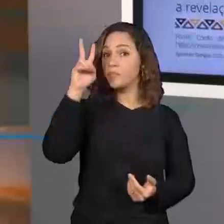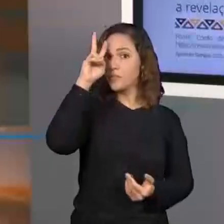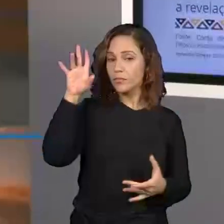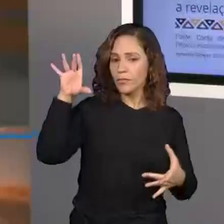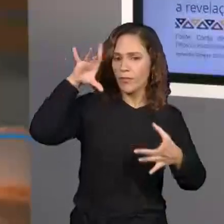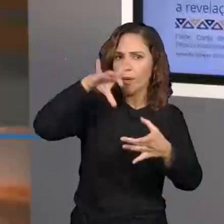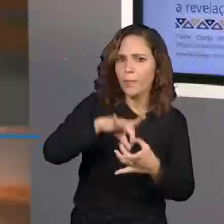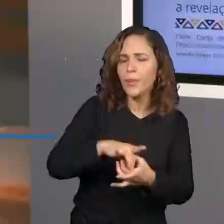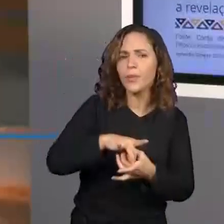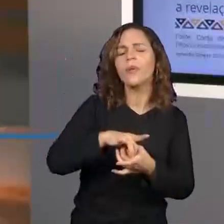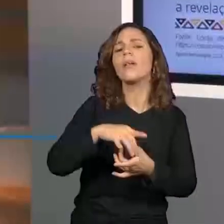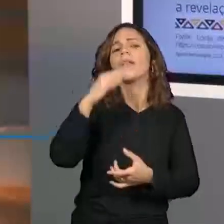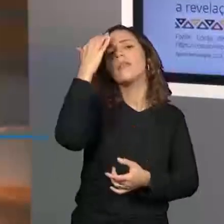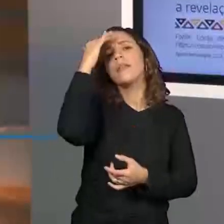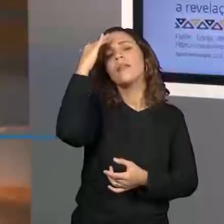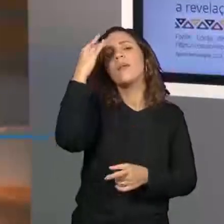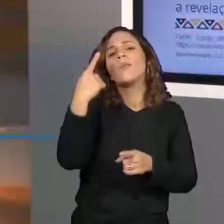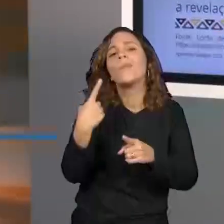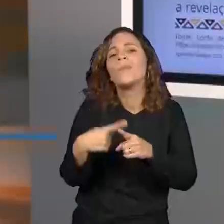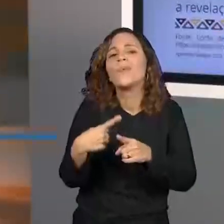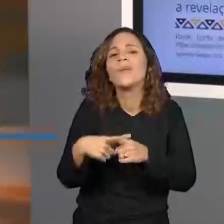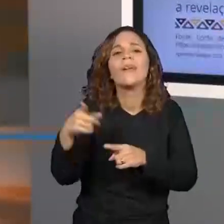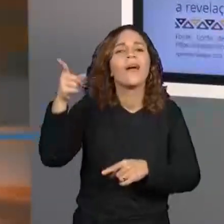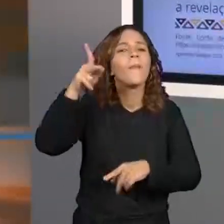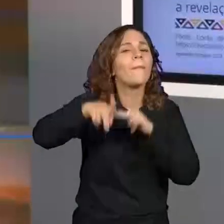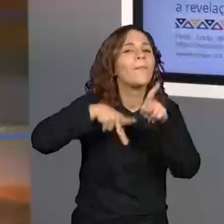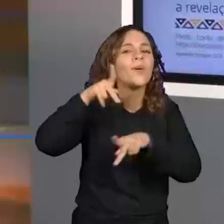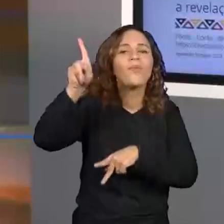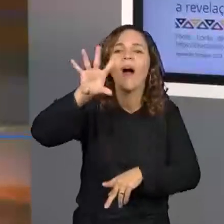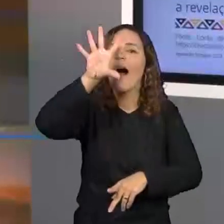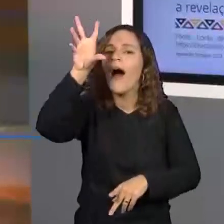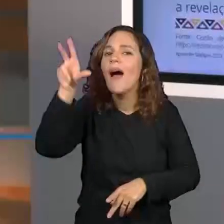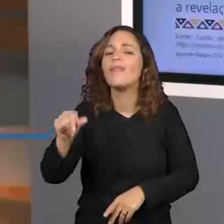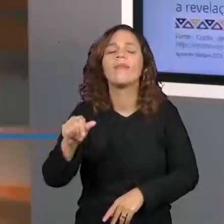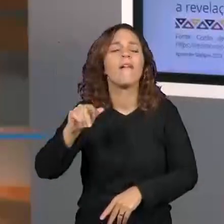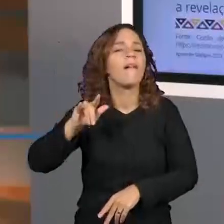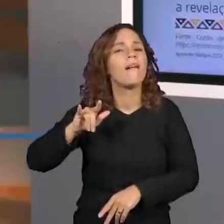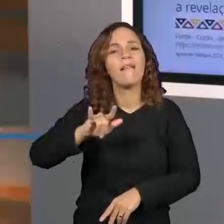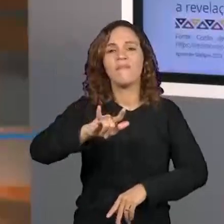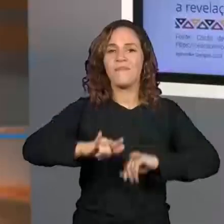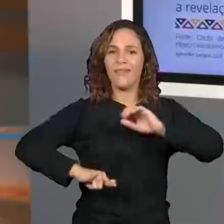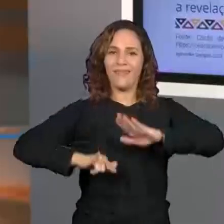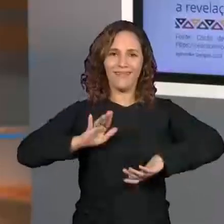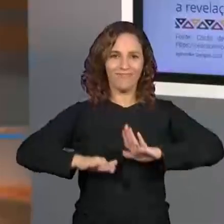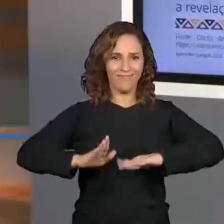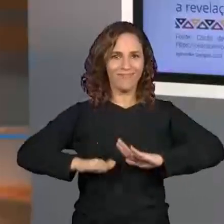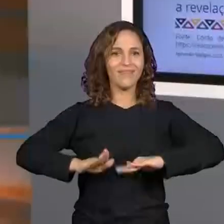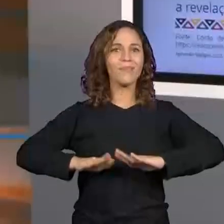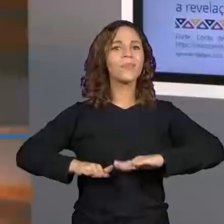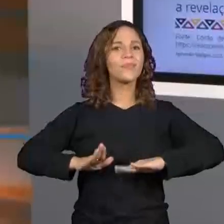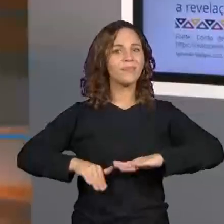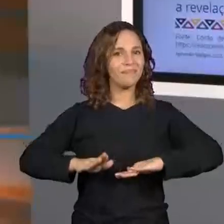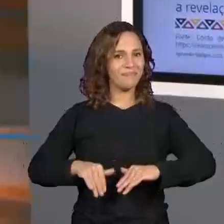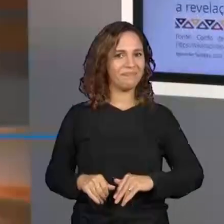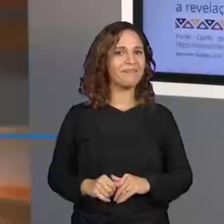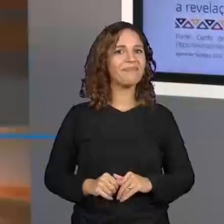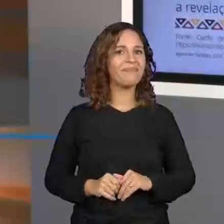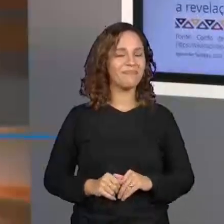a gente entende aí por que o amor dos africanos, dos povos africanos, com o tambor.